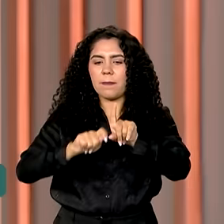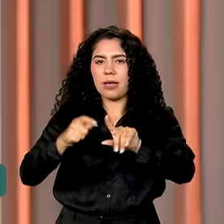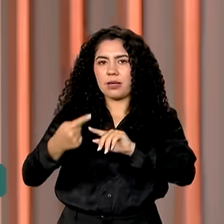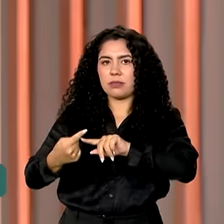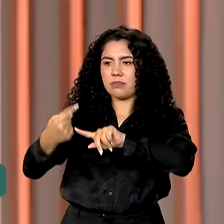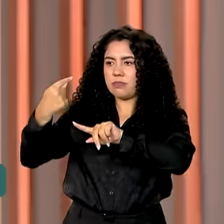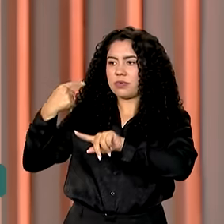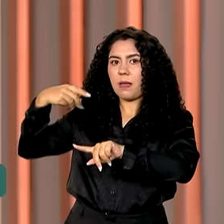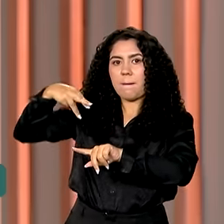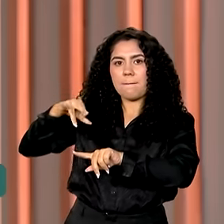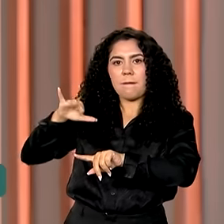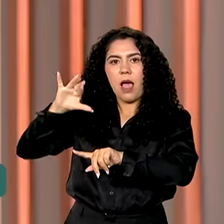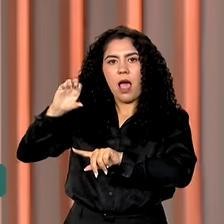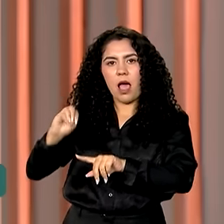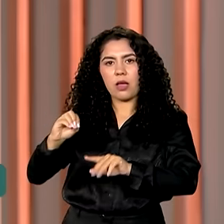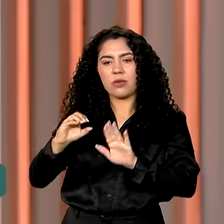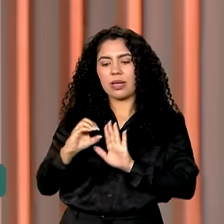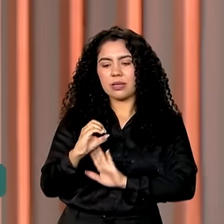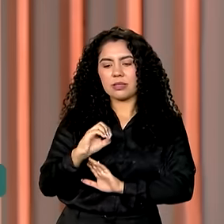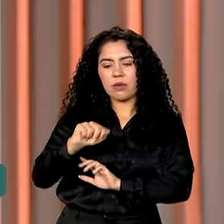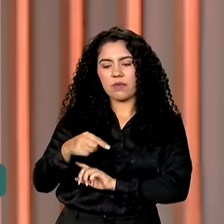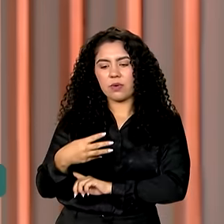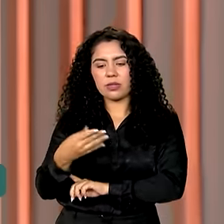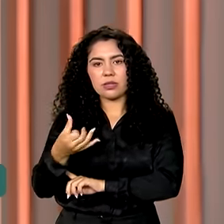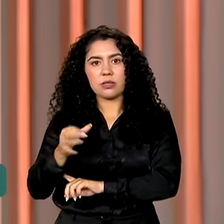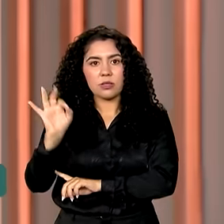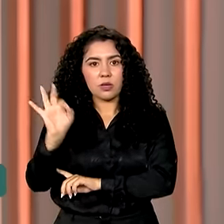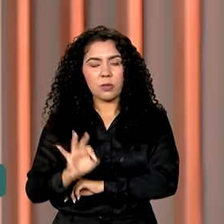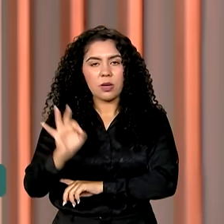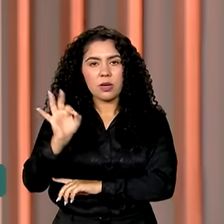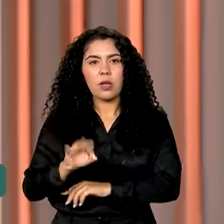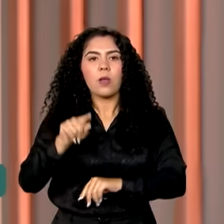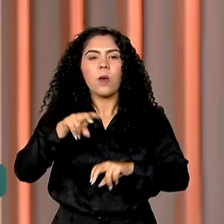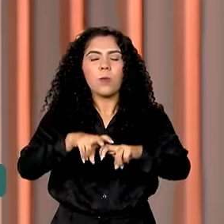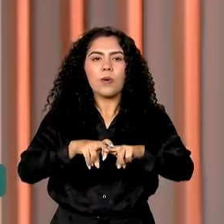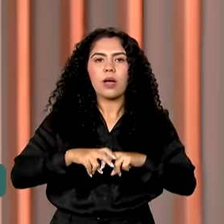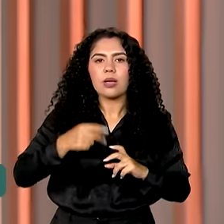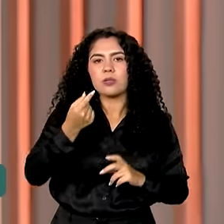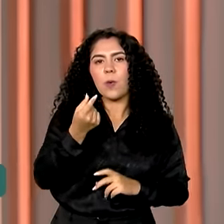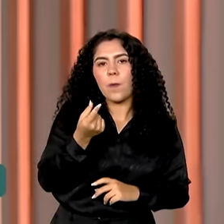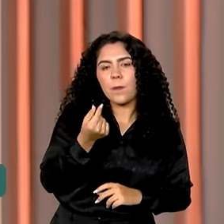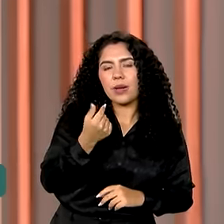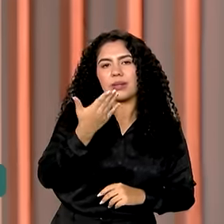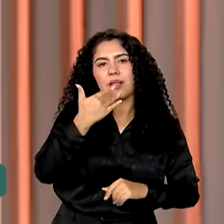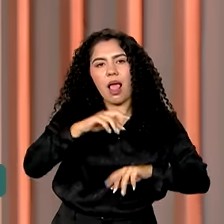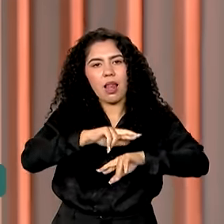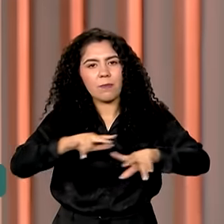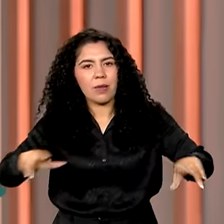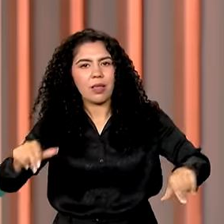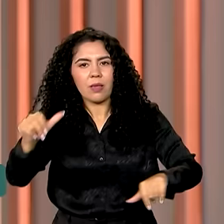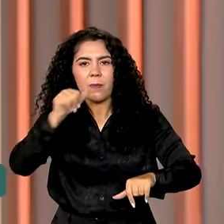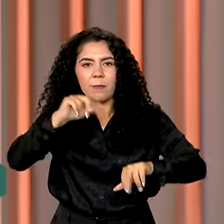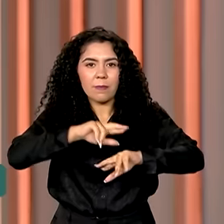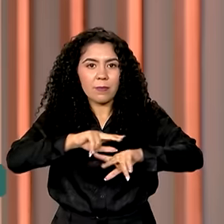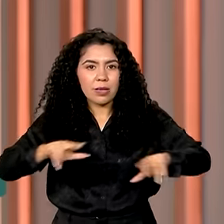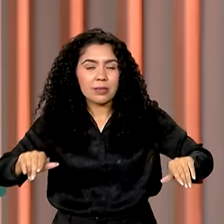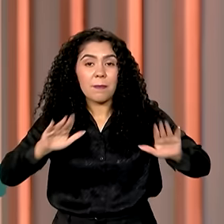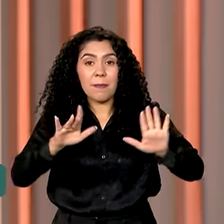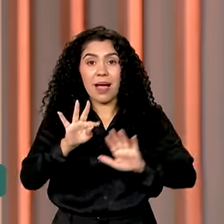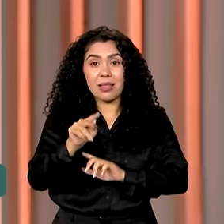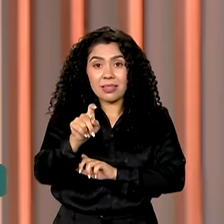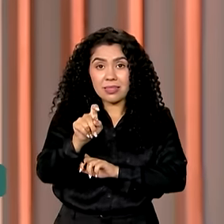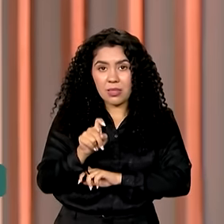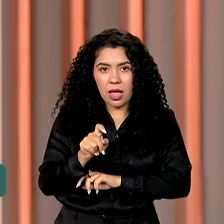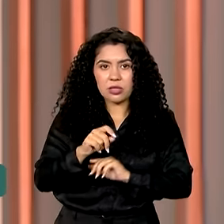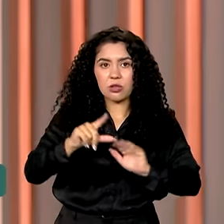,46%. O maior impacto de junho veio dos preços dos alimentos e bebidas. Mesmo assim, a taxa da alimentação em casa